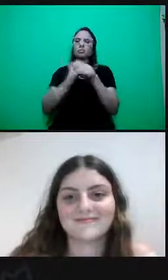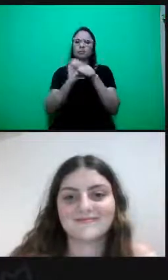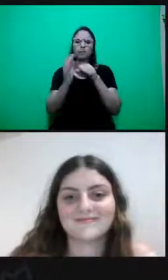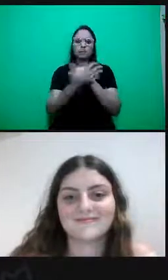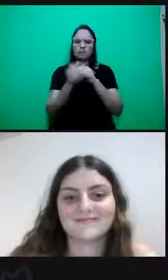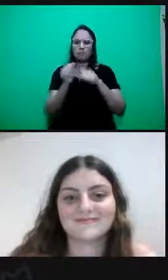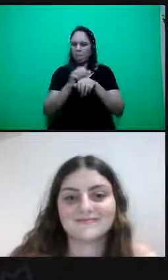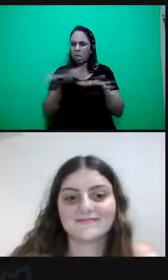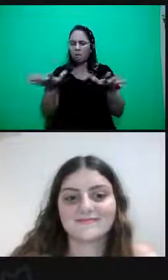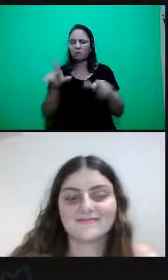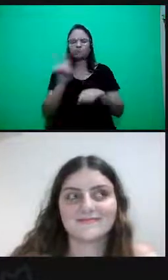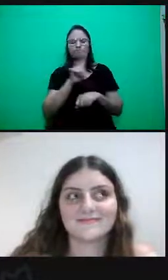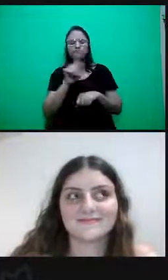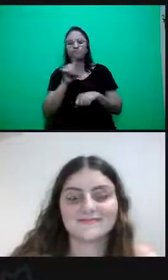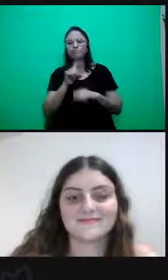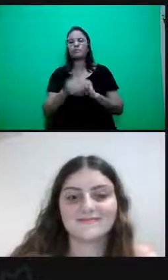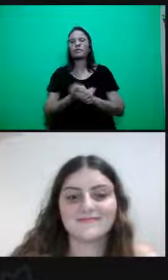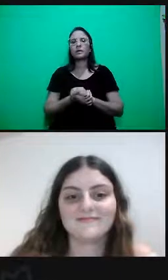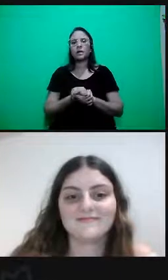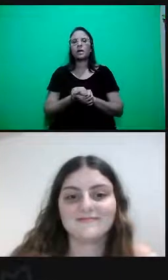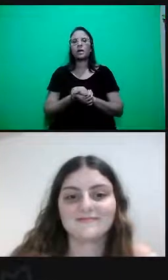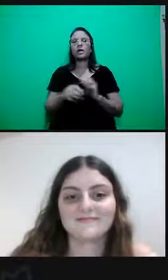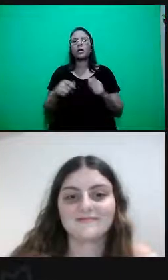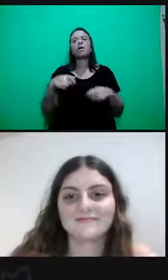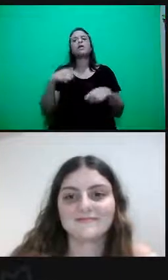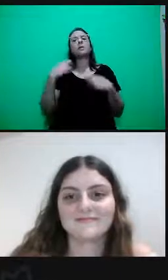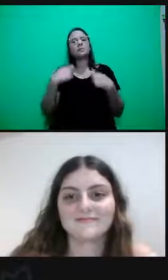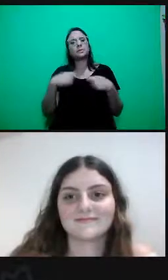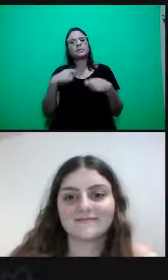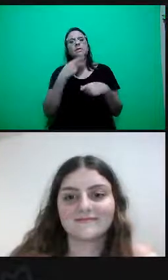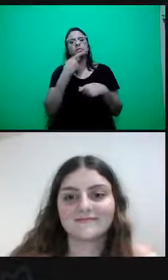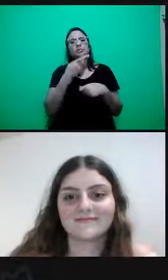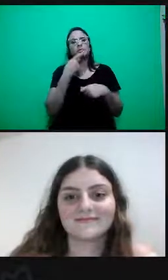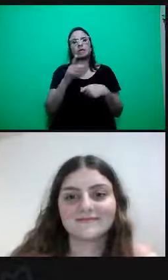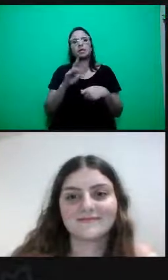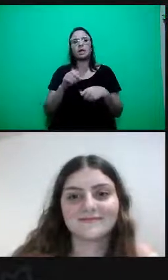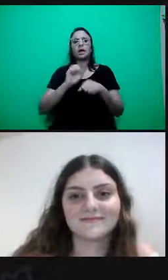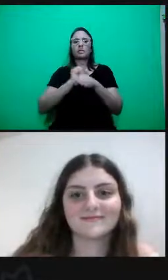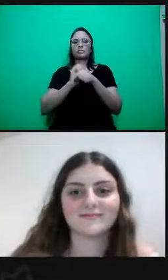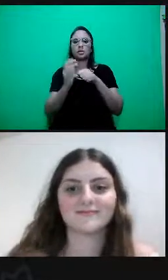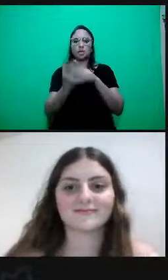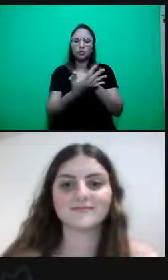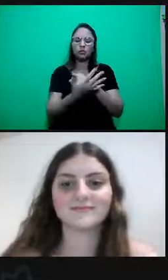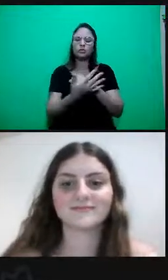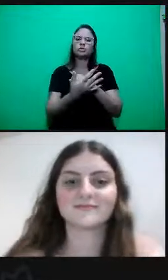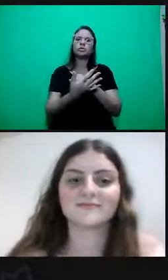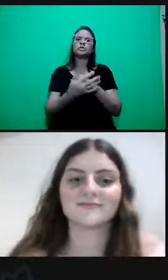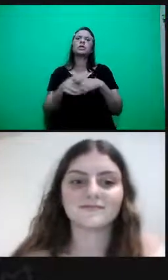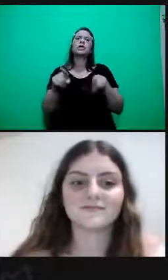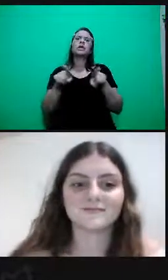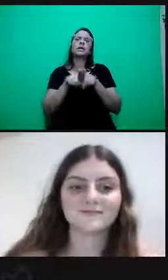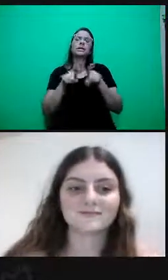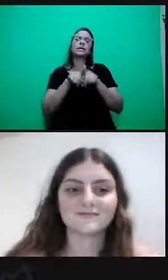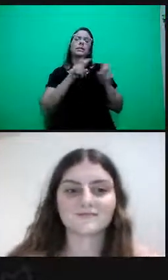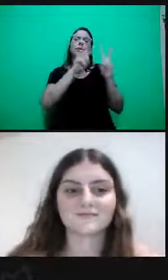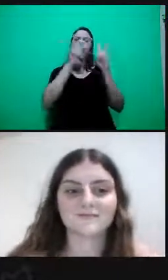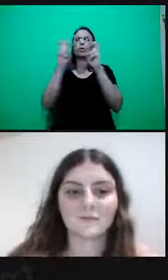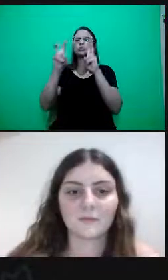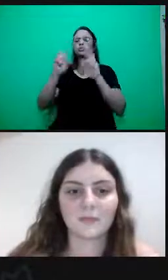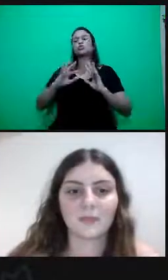teve como deixar de falar na COVID-19 e seus atravessamentos nos temas das palestras.